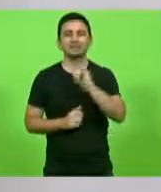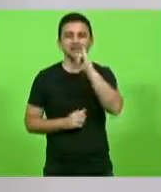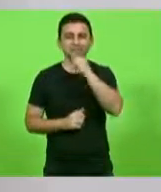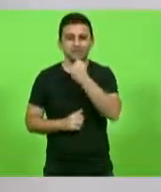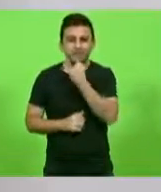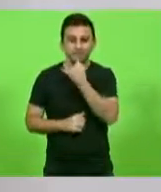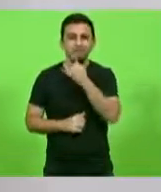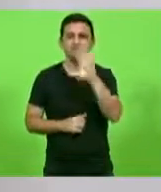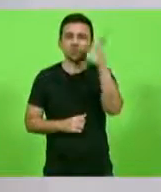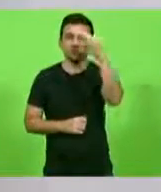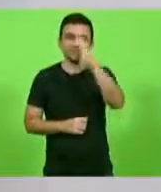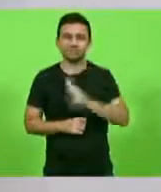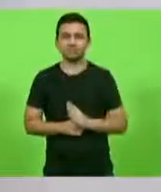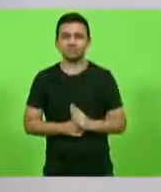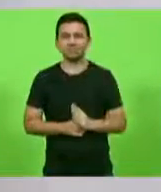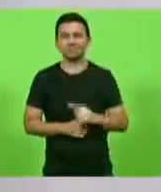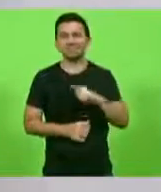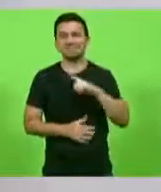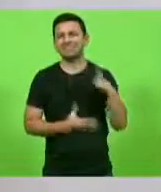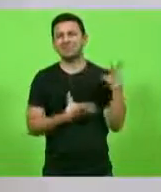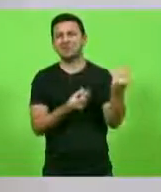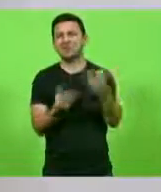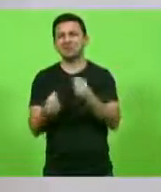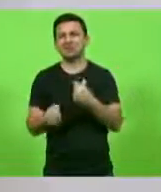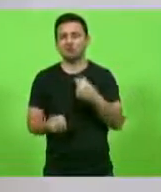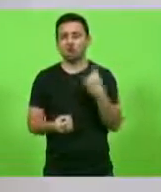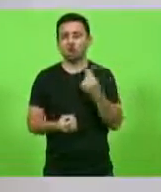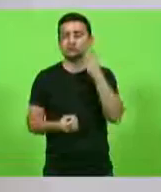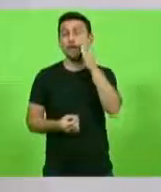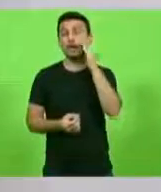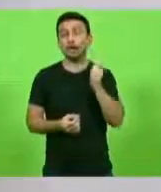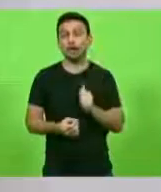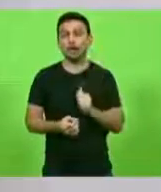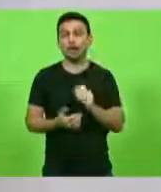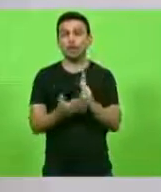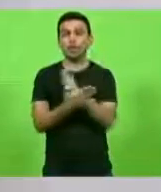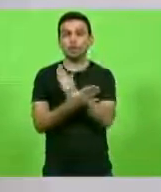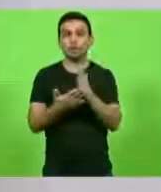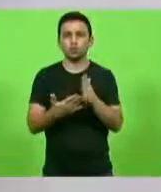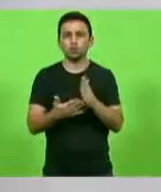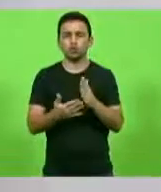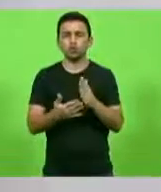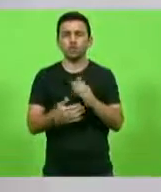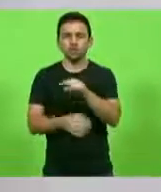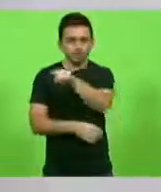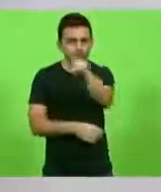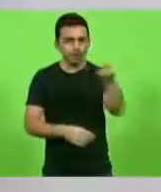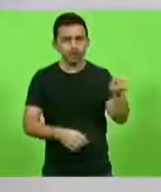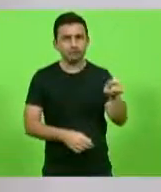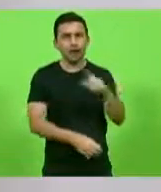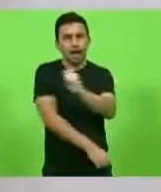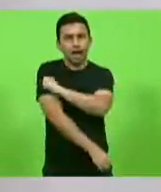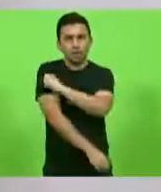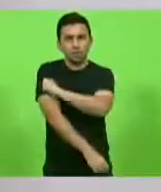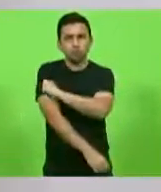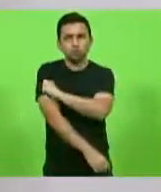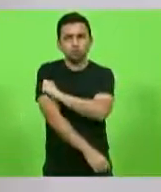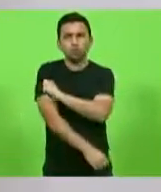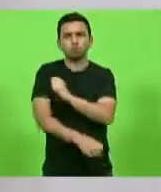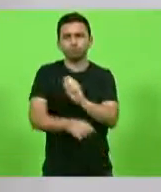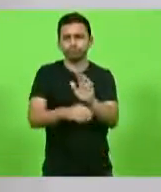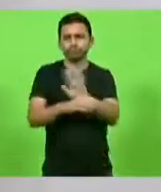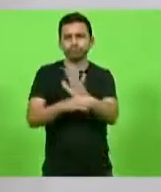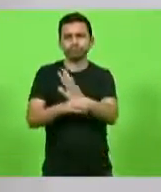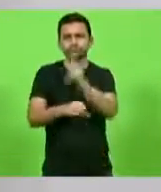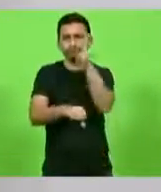acontece no Brasil. Isso tem aos montes, isso é só o que a gente consegue pegar. Alunos, filmem seus professores, não deixem que isso aconteça.